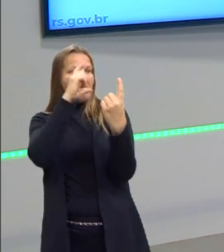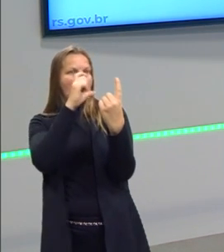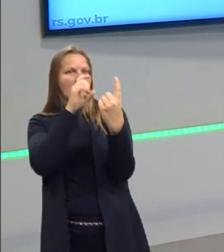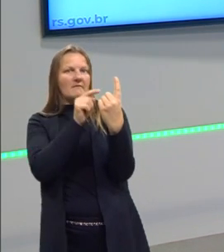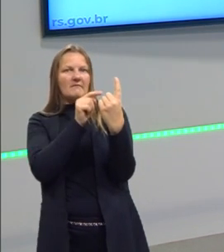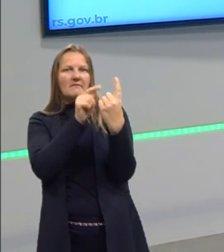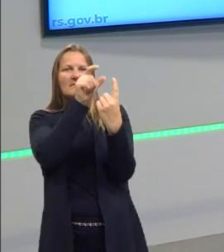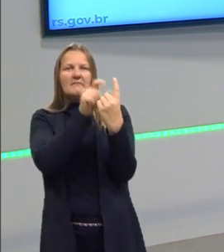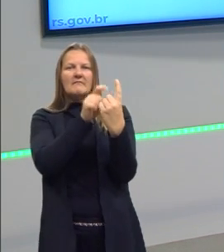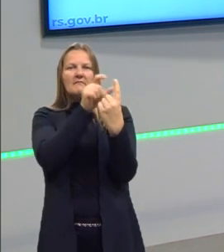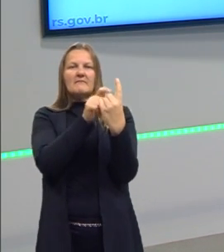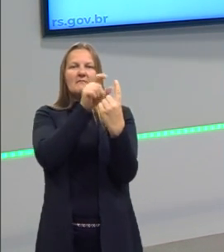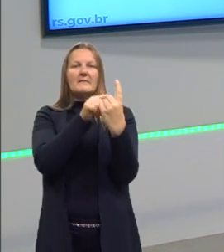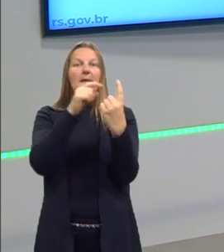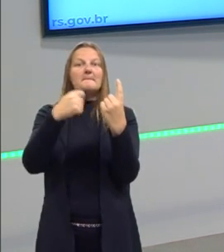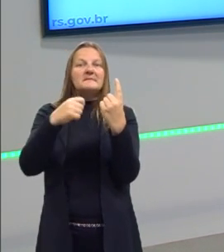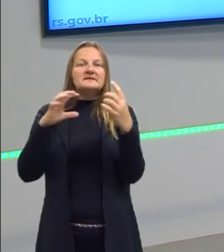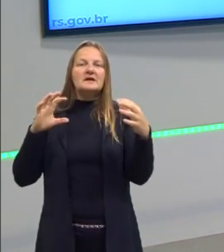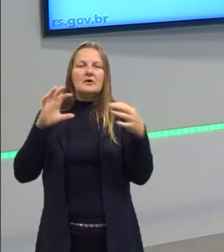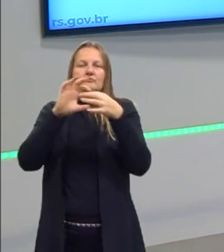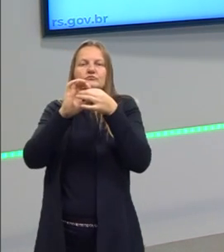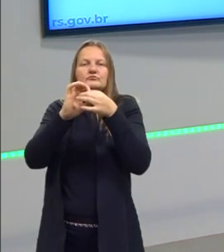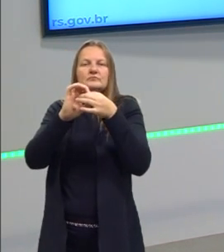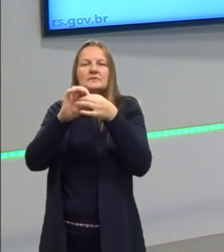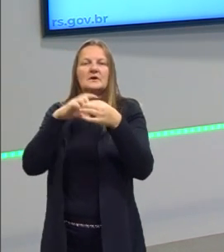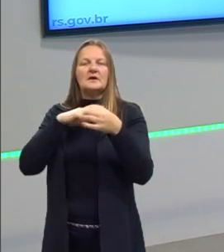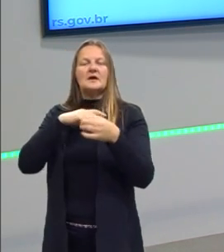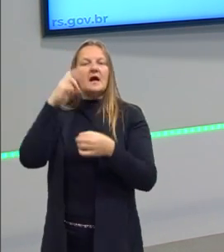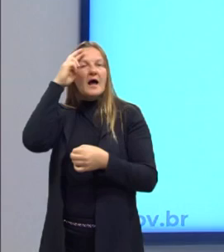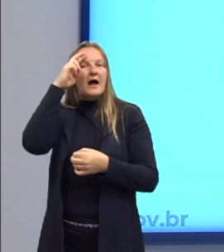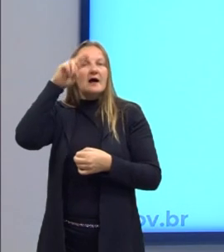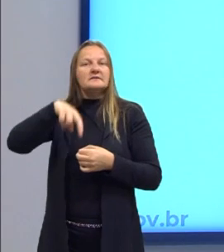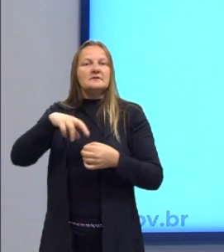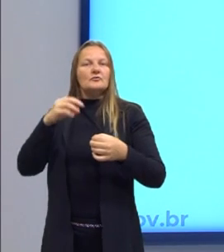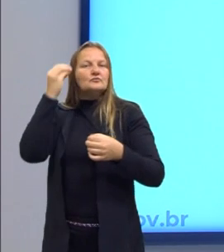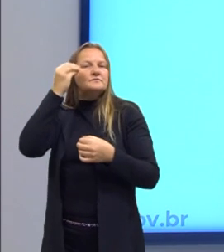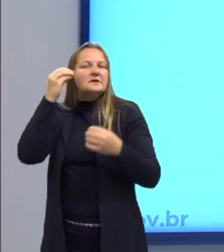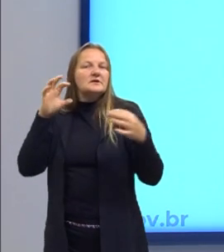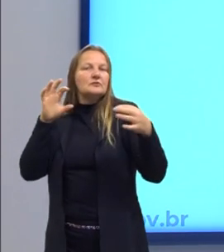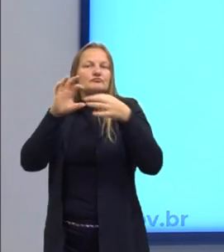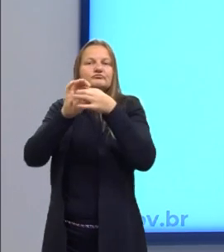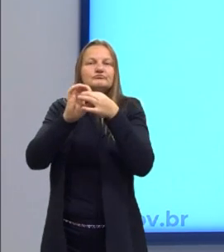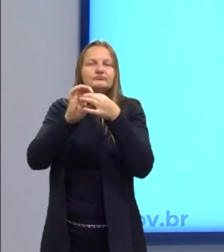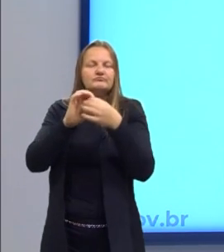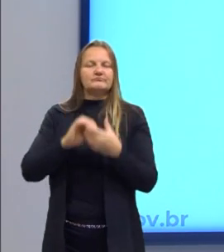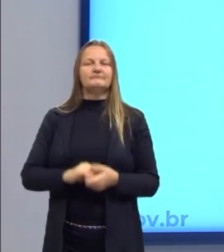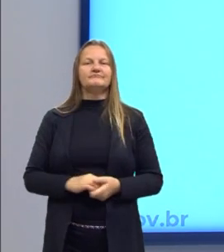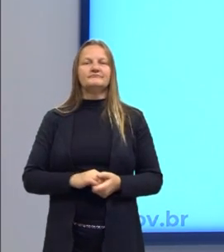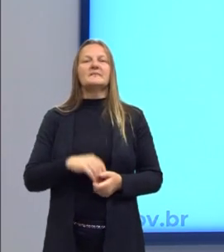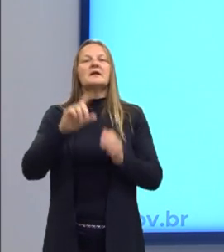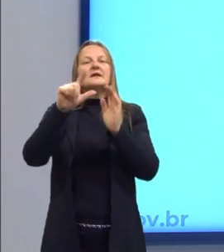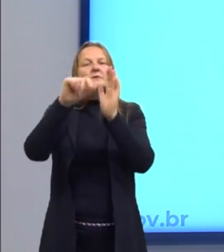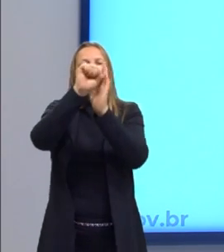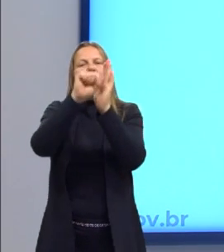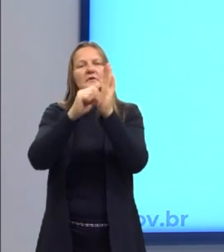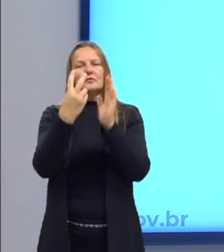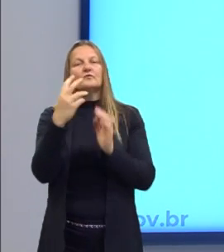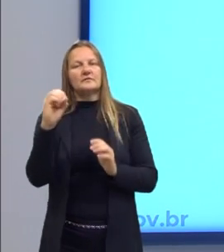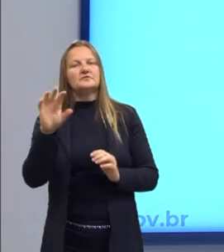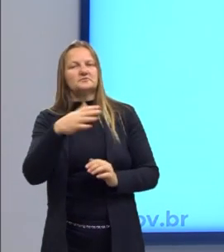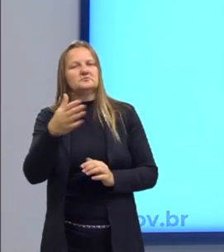a paisagem que está ali para fazer essa junção entre a racionalidade e a experiência. E depois, aqui no século XX,